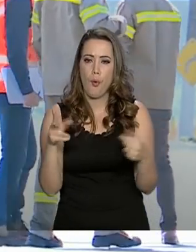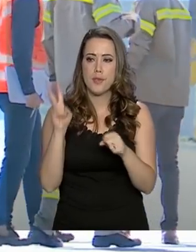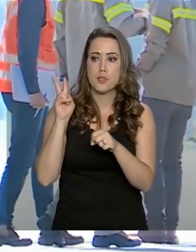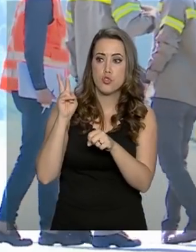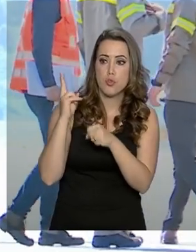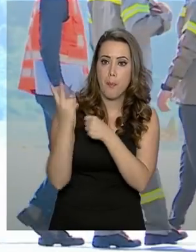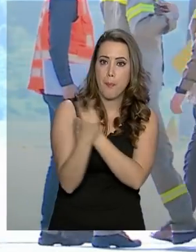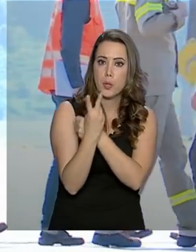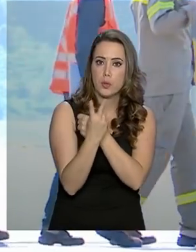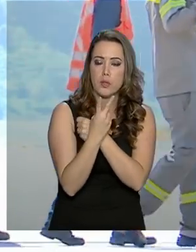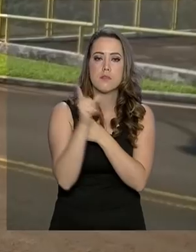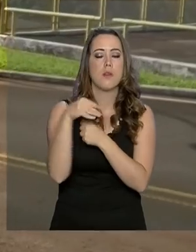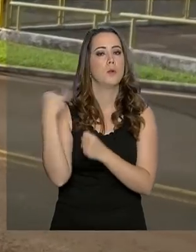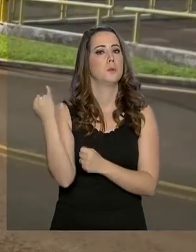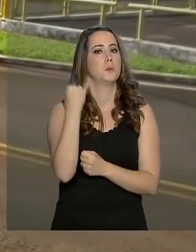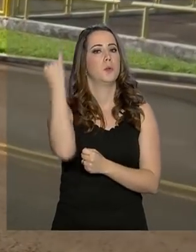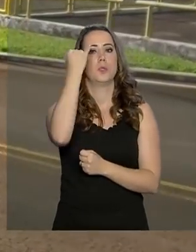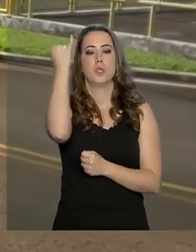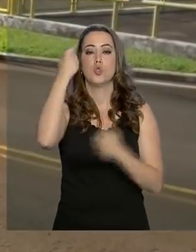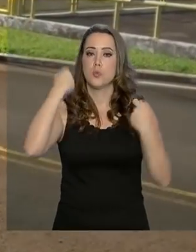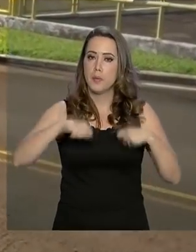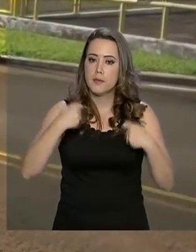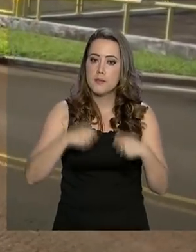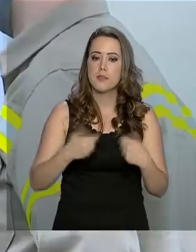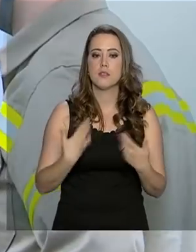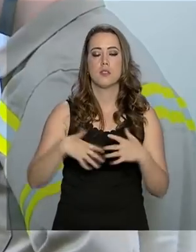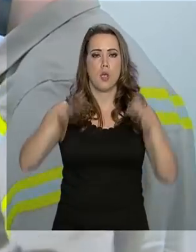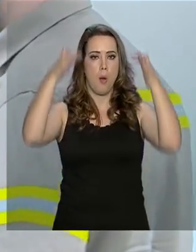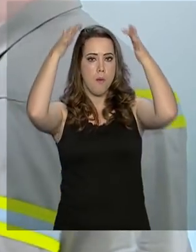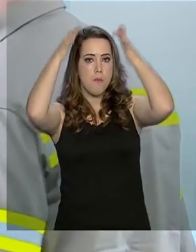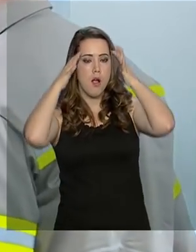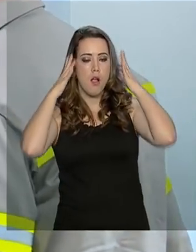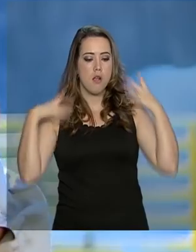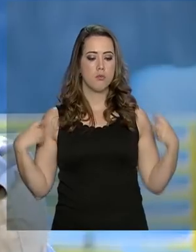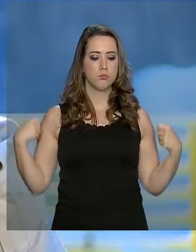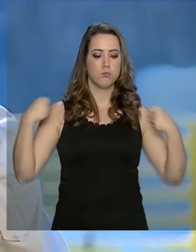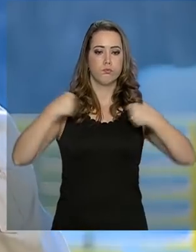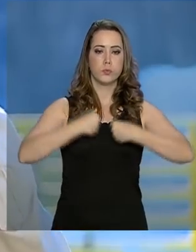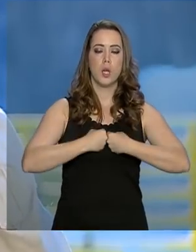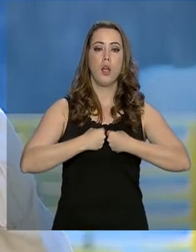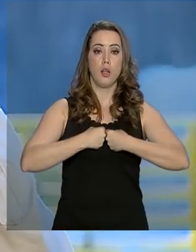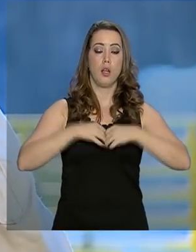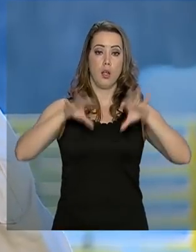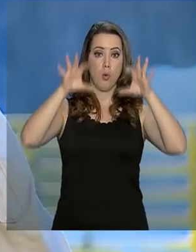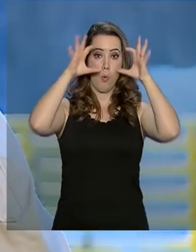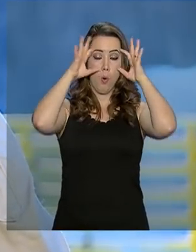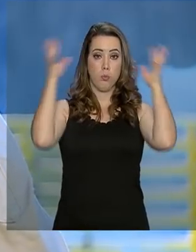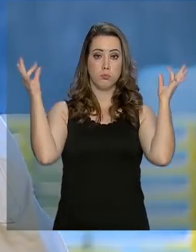proteção são obrigatórios. Macacões, capacetes, protetores auriculares e óculos.